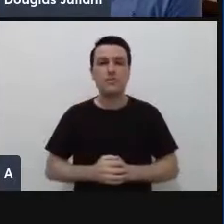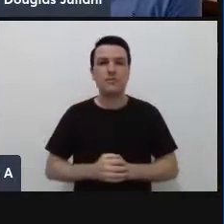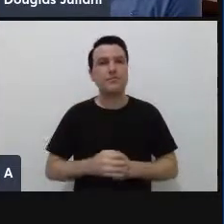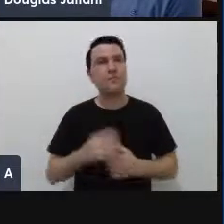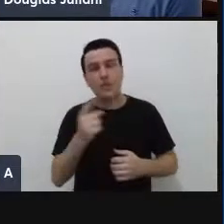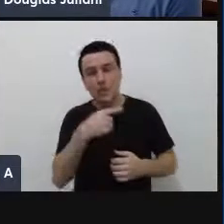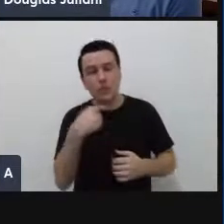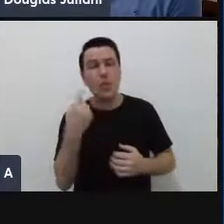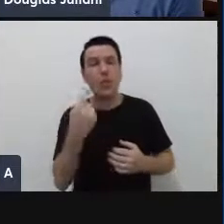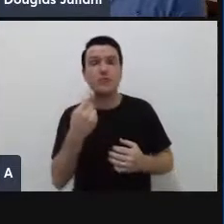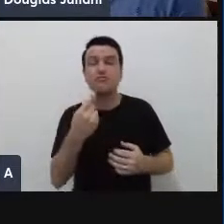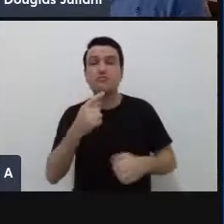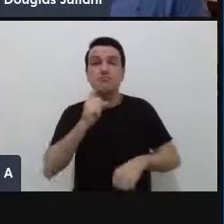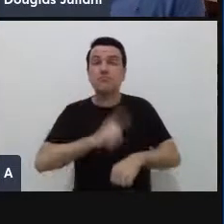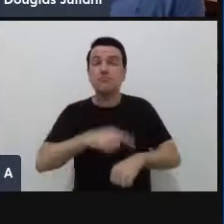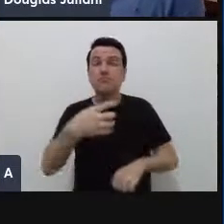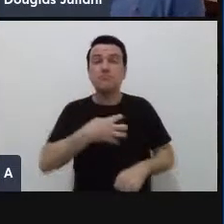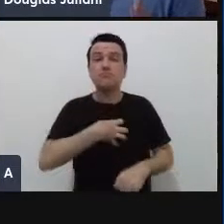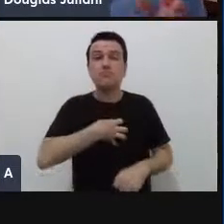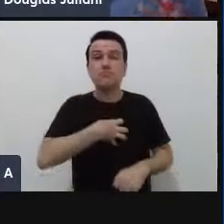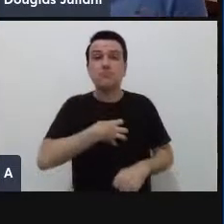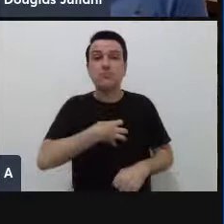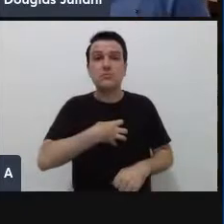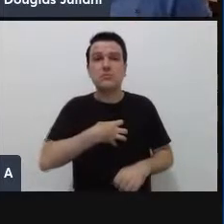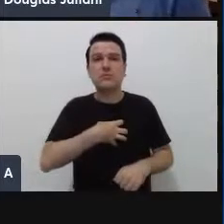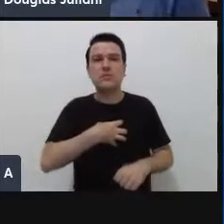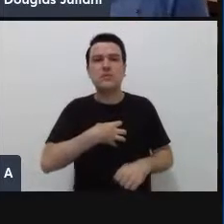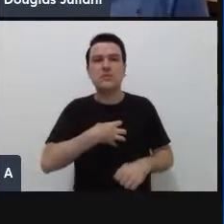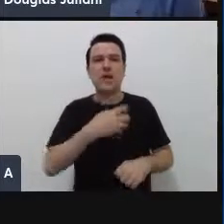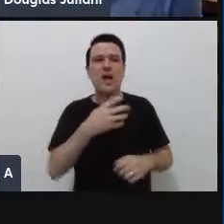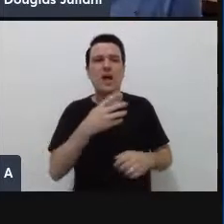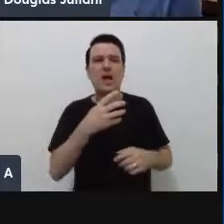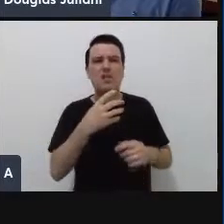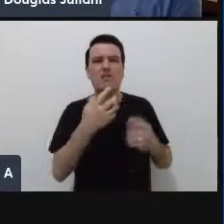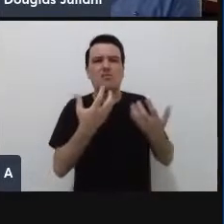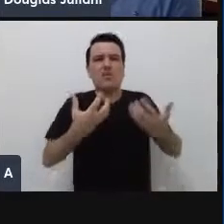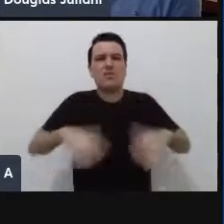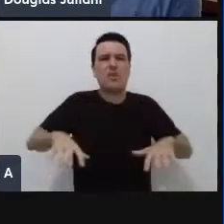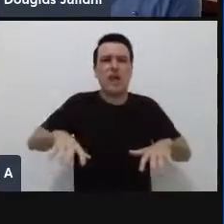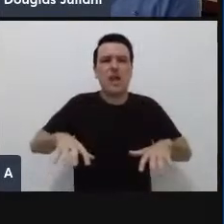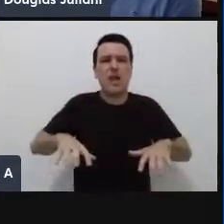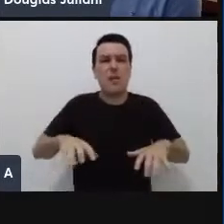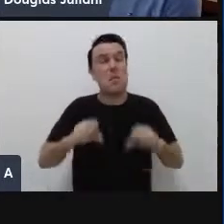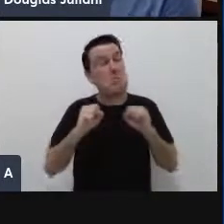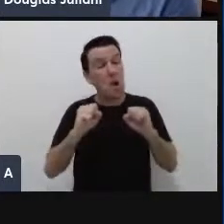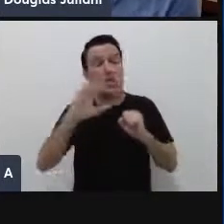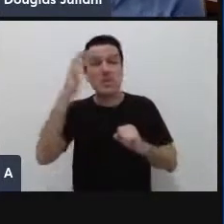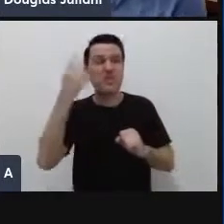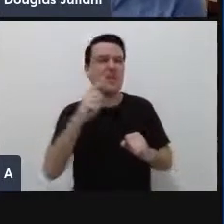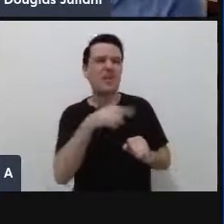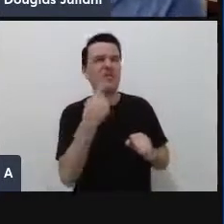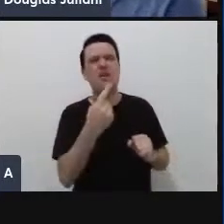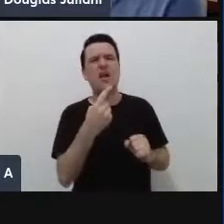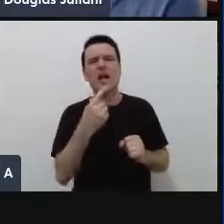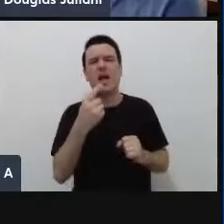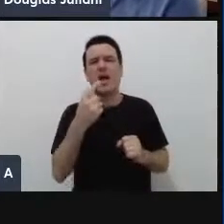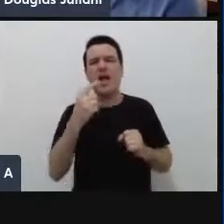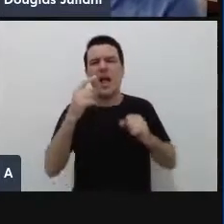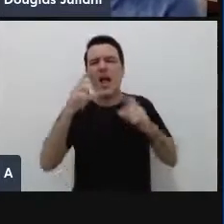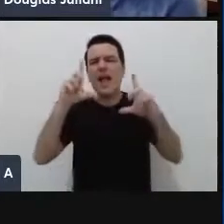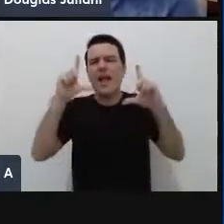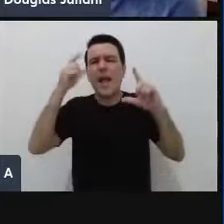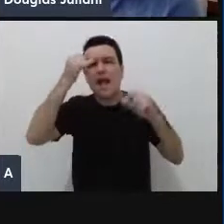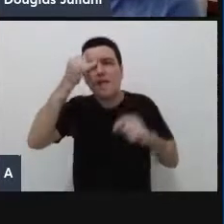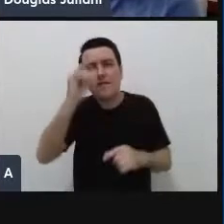age instintivamente no sentido da lei do menor esforço a rejeitar essa questão? Pode ser que sim, né, muitas vezes sim, com certeza,